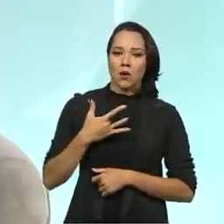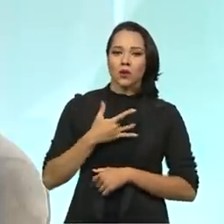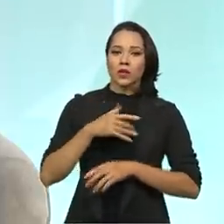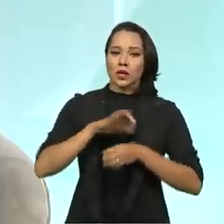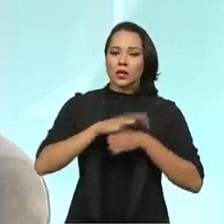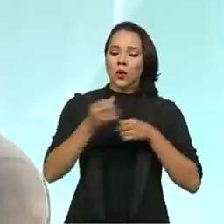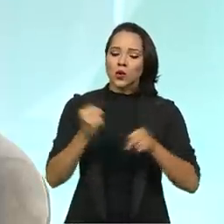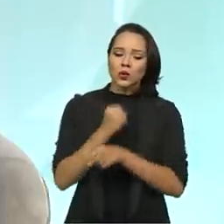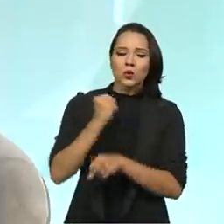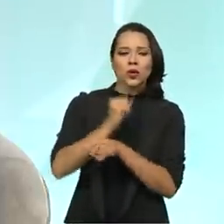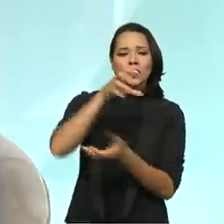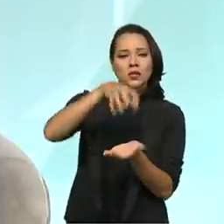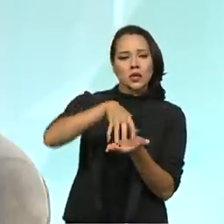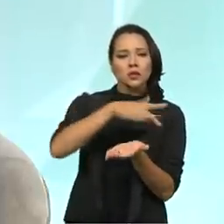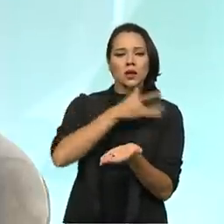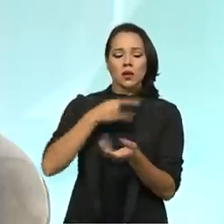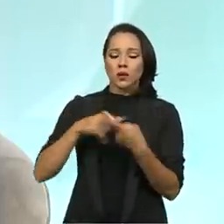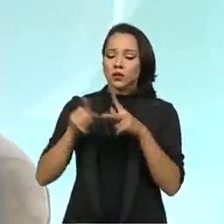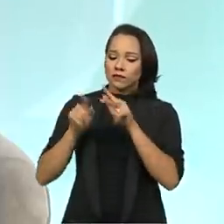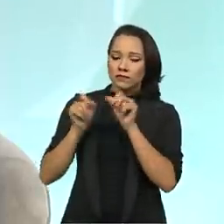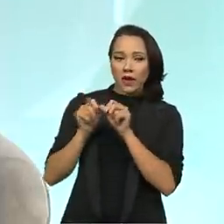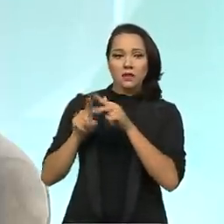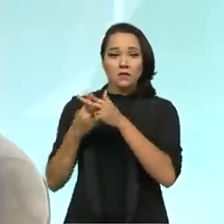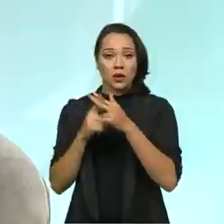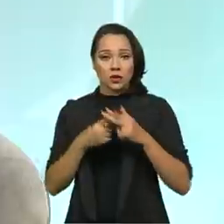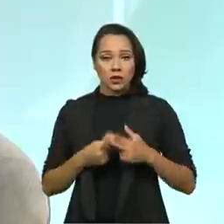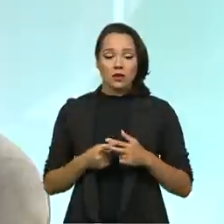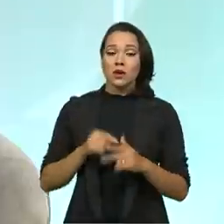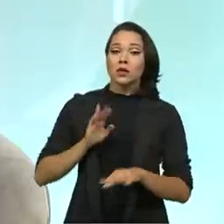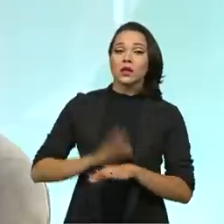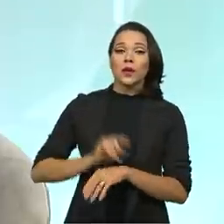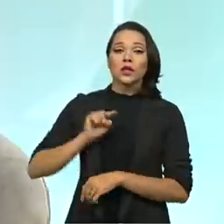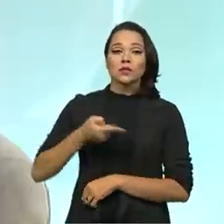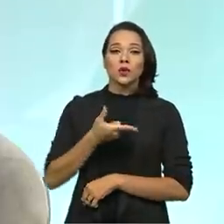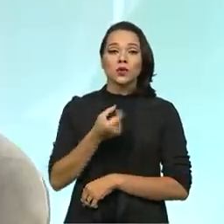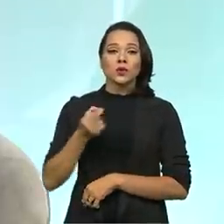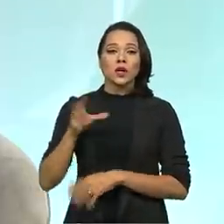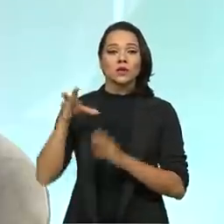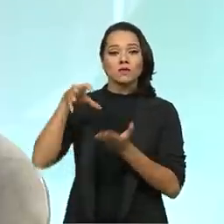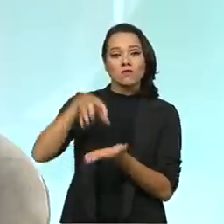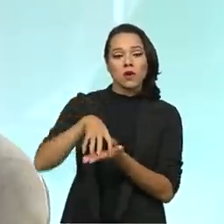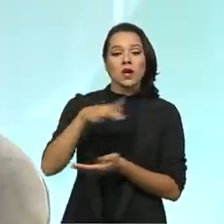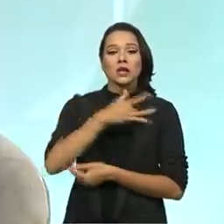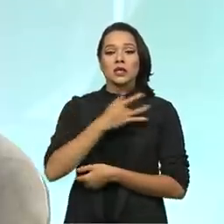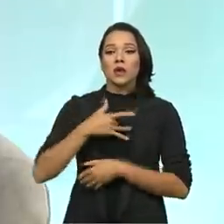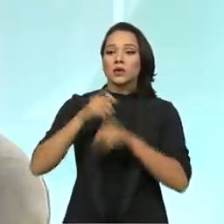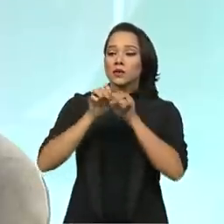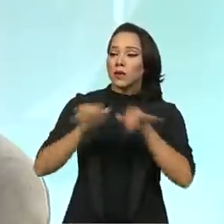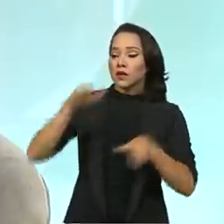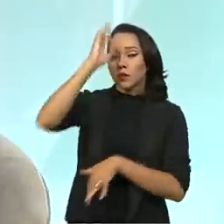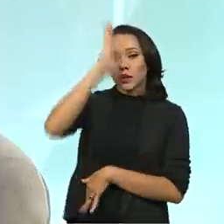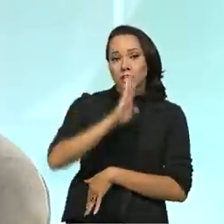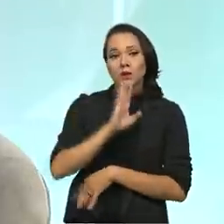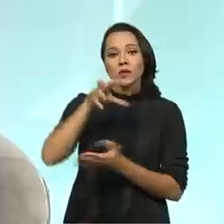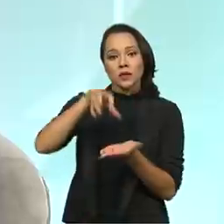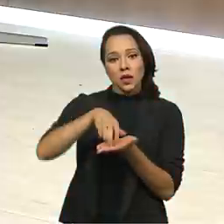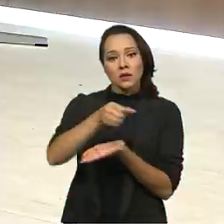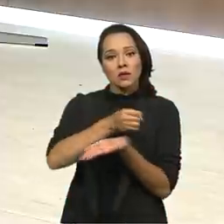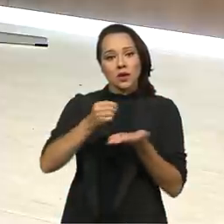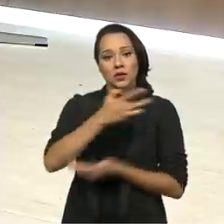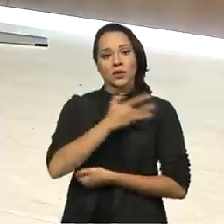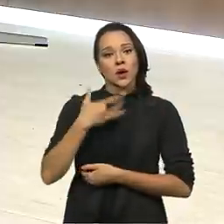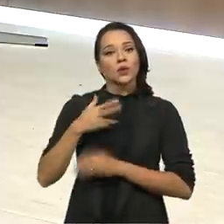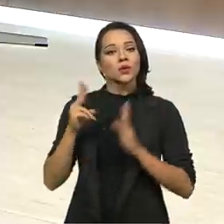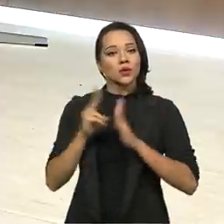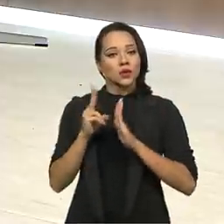construímos postos de saúde, fazemos manutenção. São mais de 1.200 postos espalhados no Brasil, unidades básicas de saúde indígena.